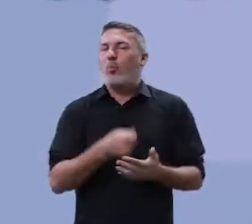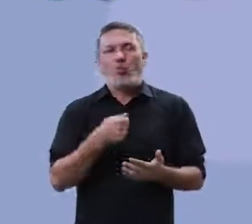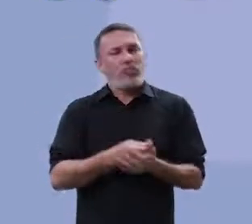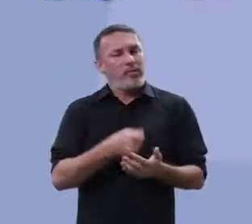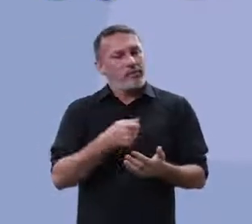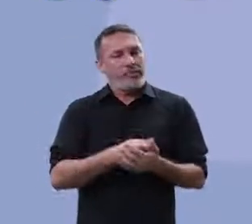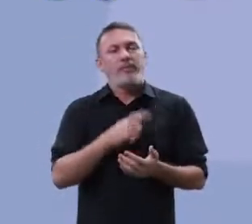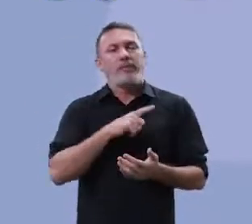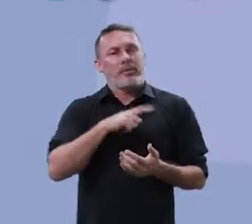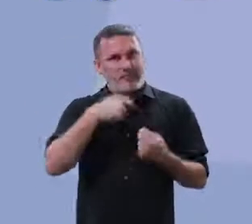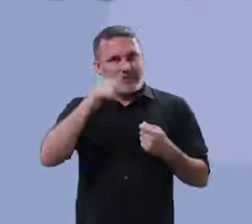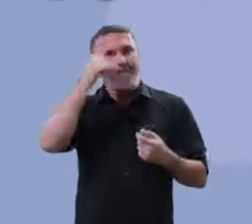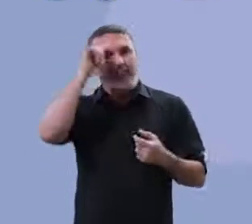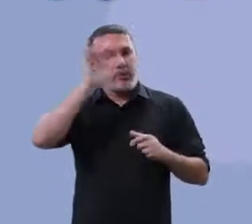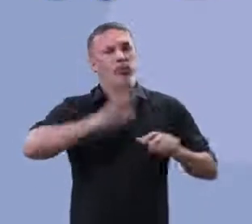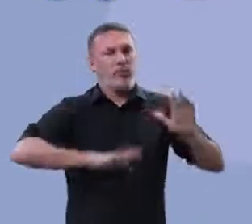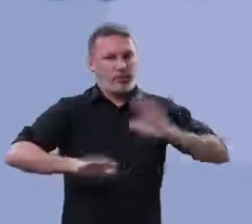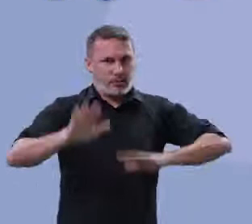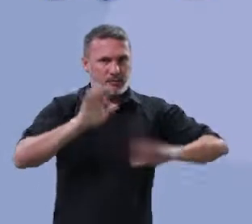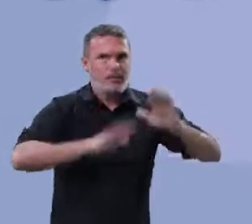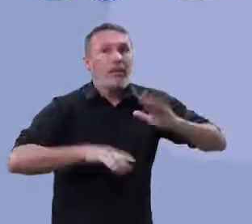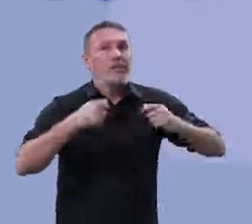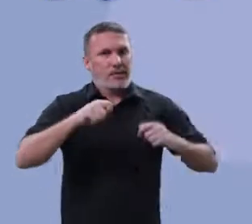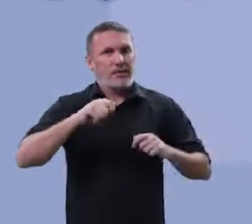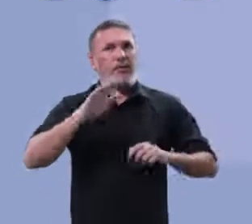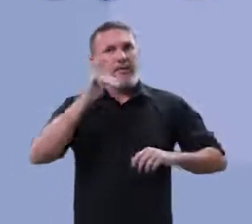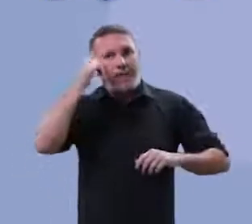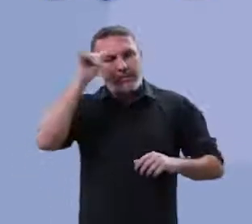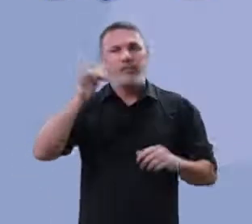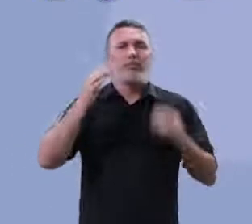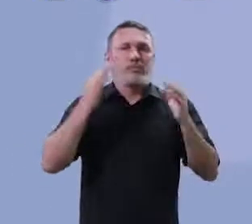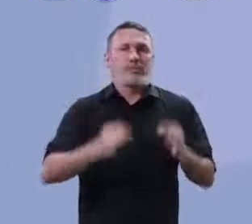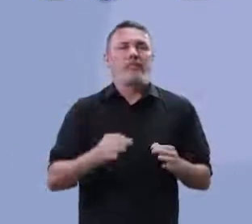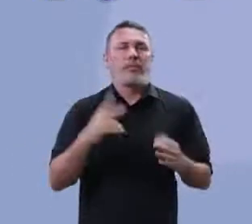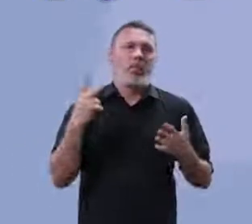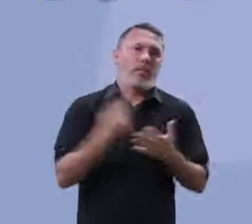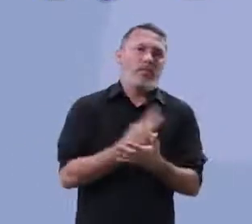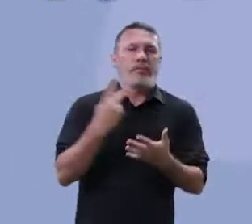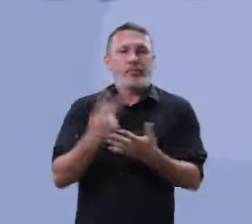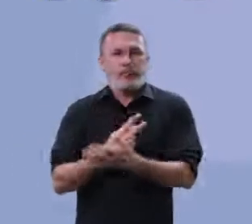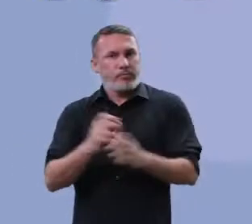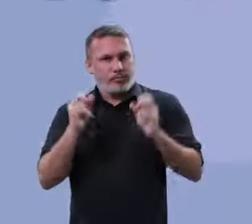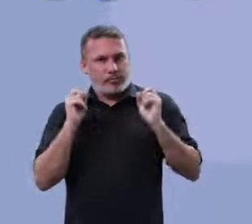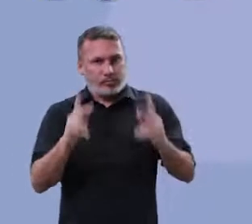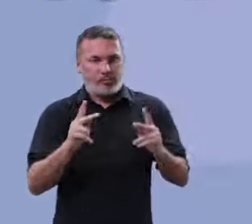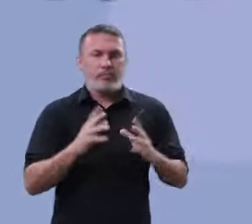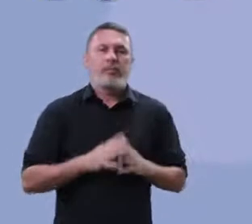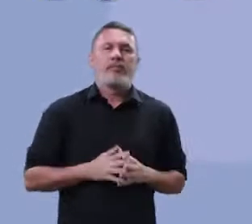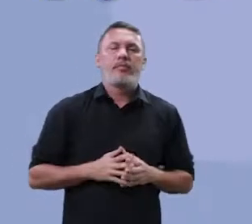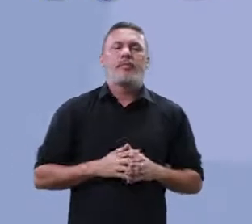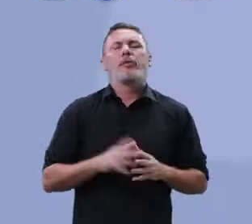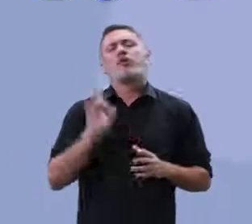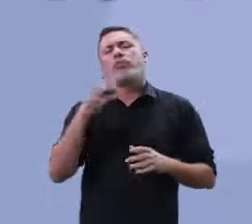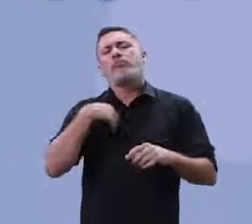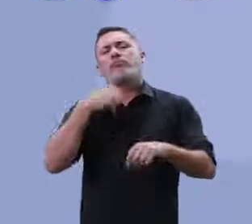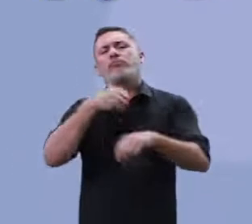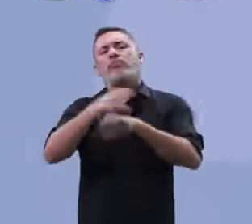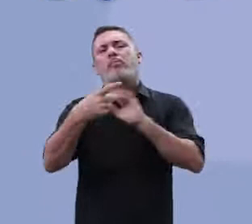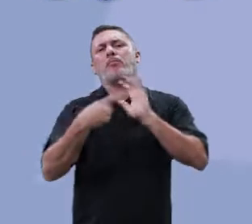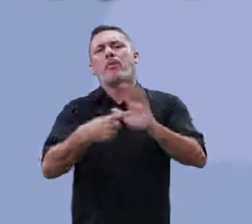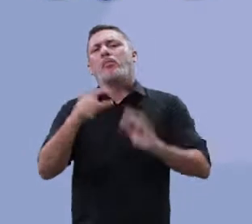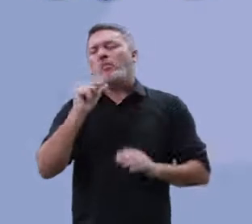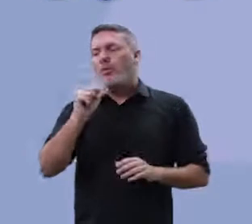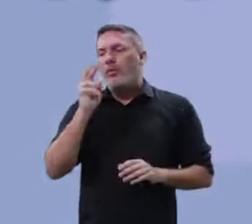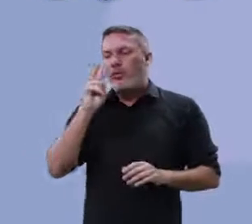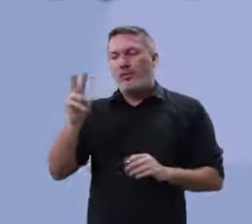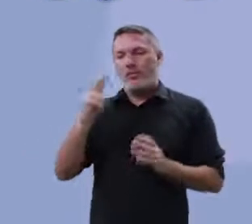precisa evitar, você precisa evitar tais erros, ok? Então, só para mostrar a